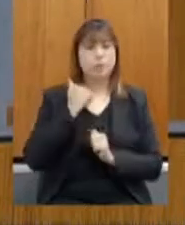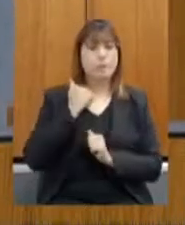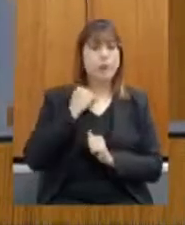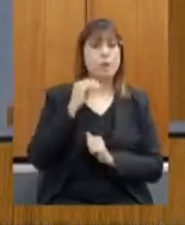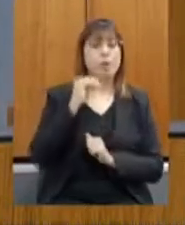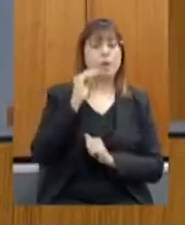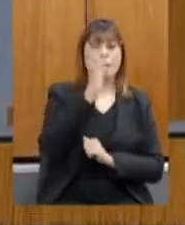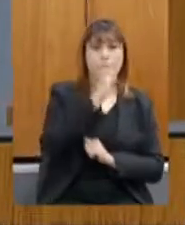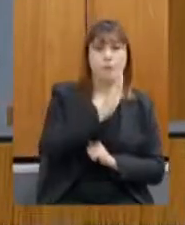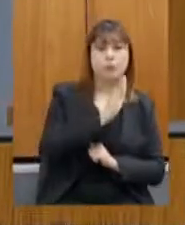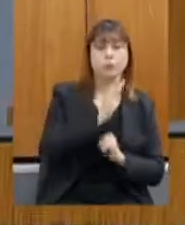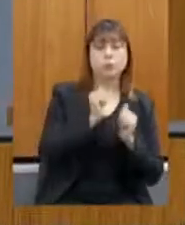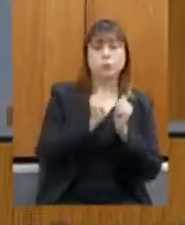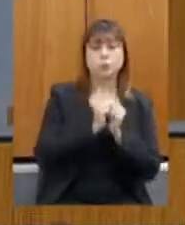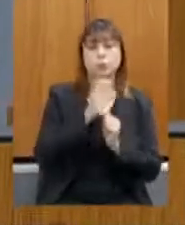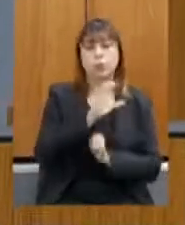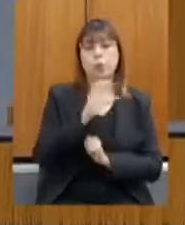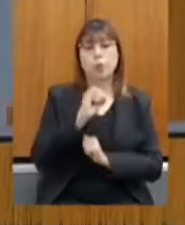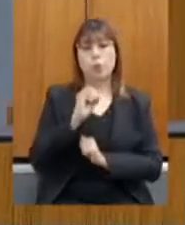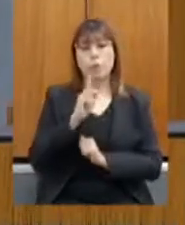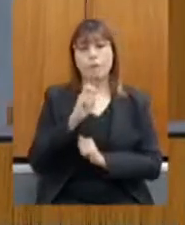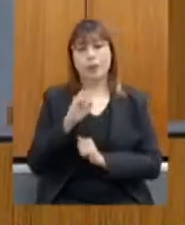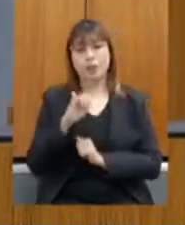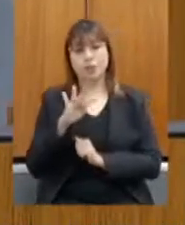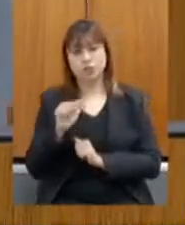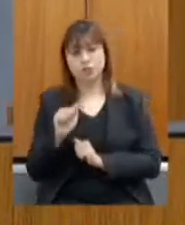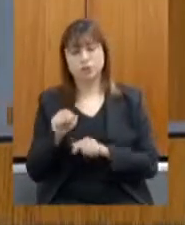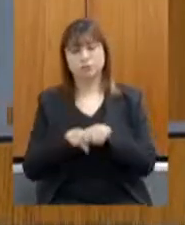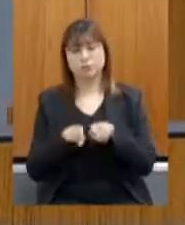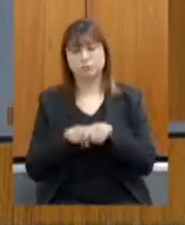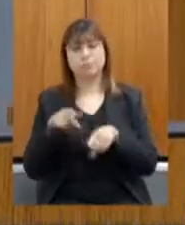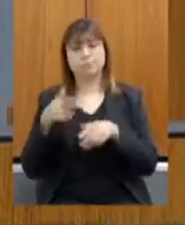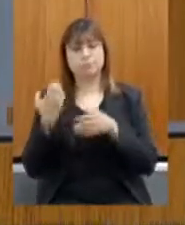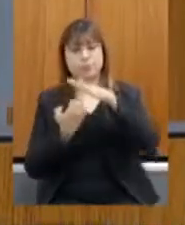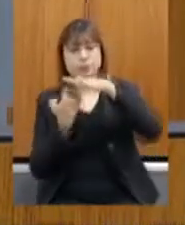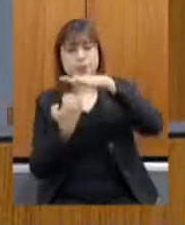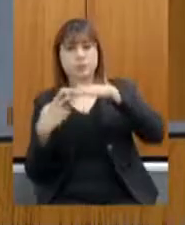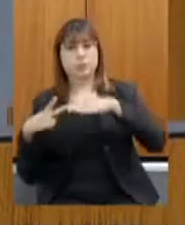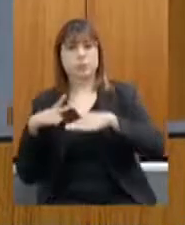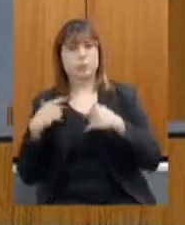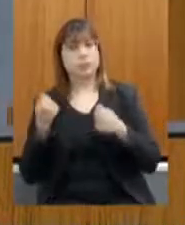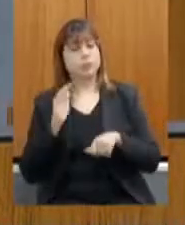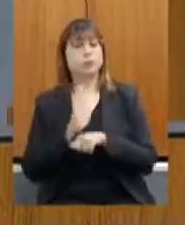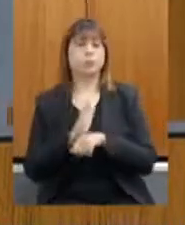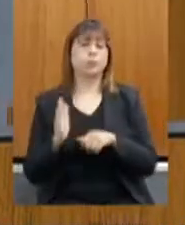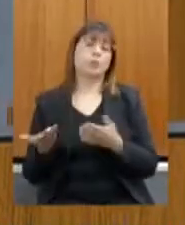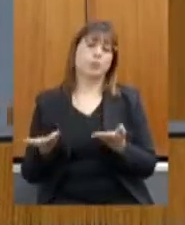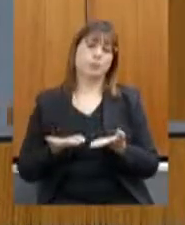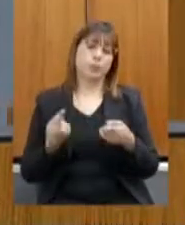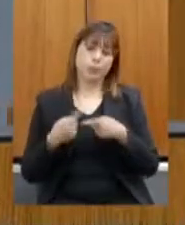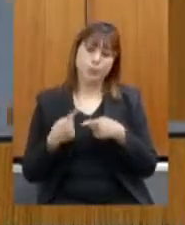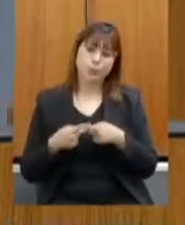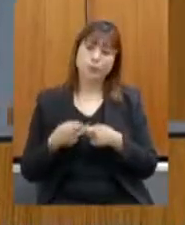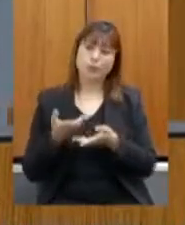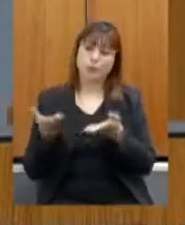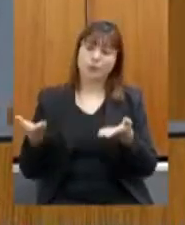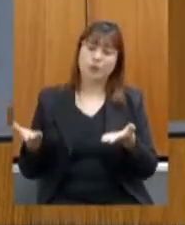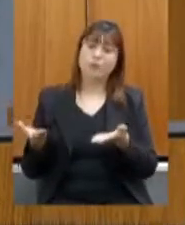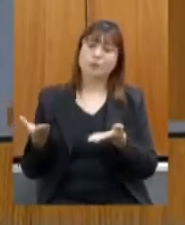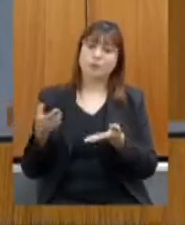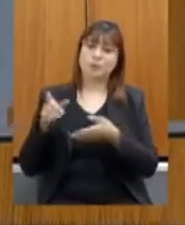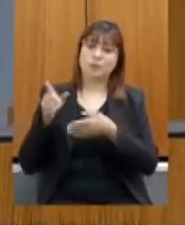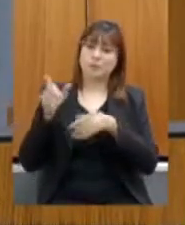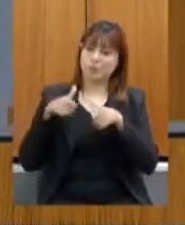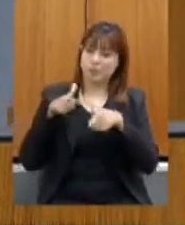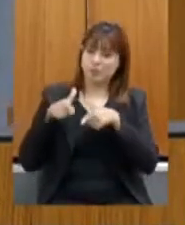envolvendo cooperativas, empresas privadas, aí porque os produtores terão muita dificuldade